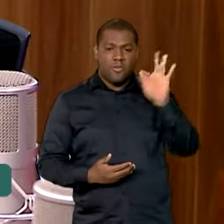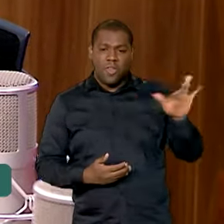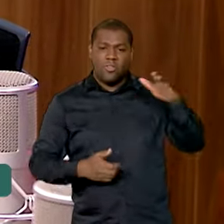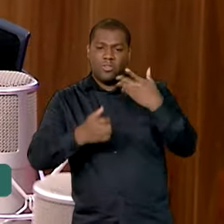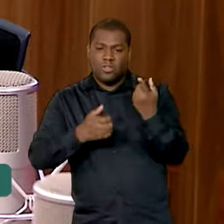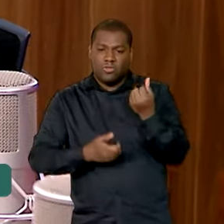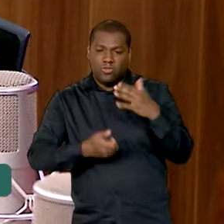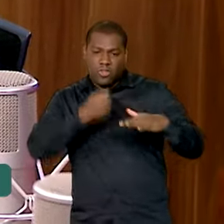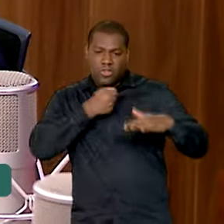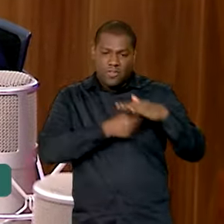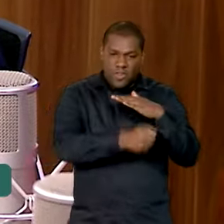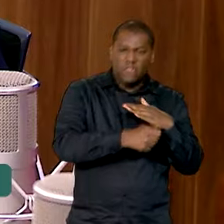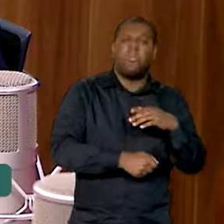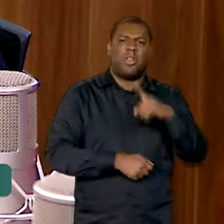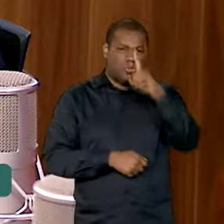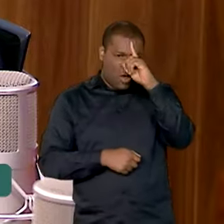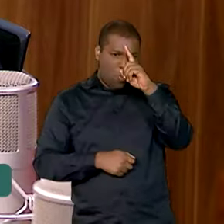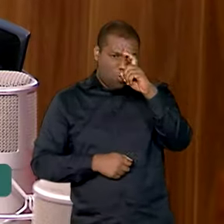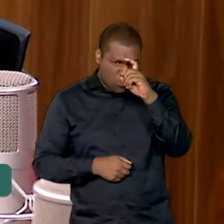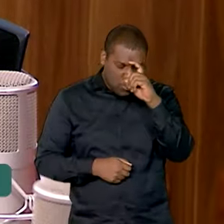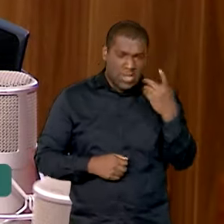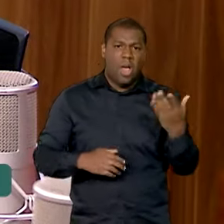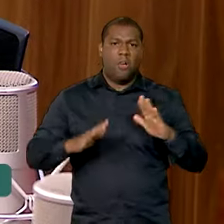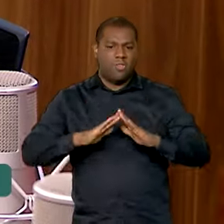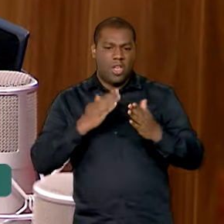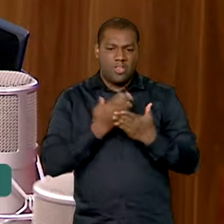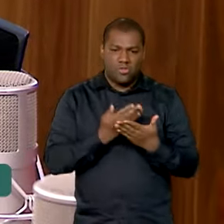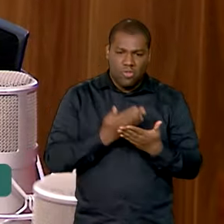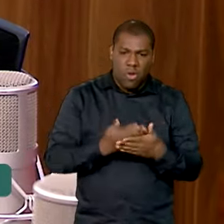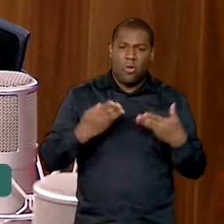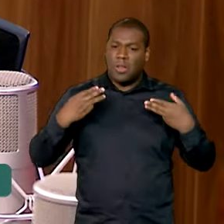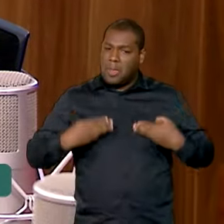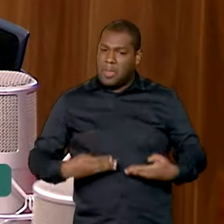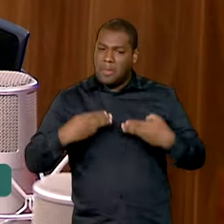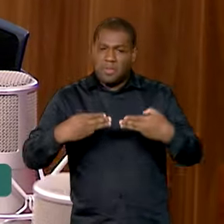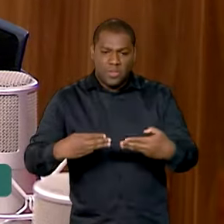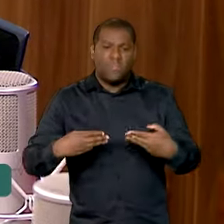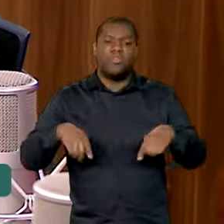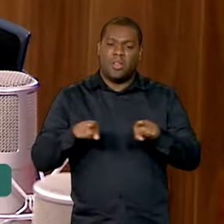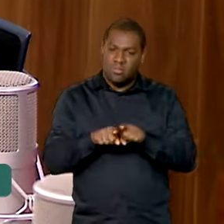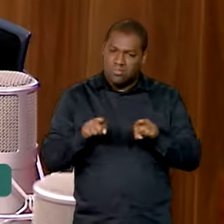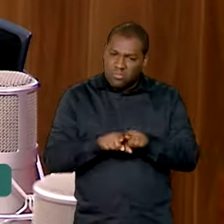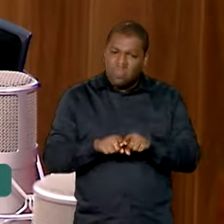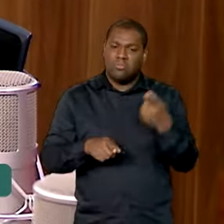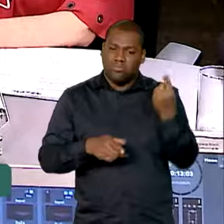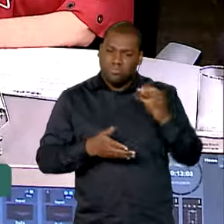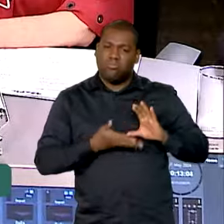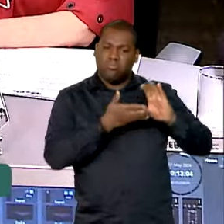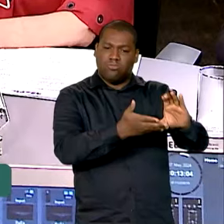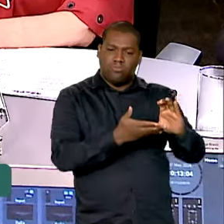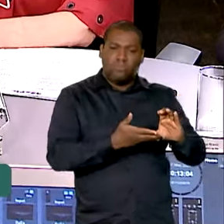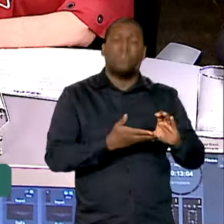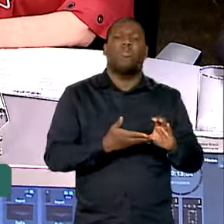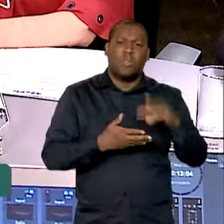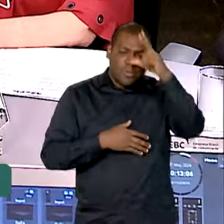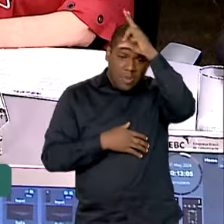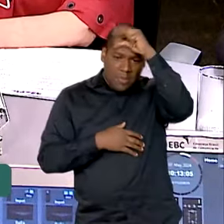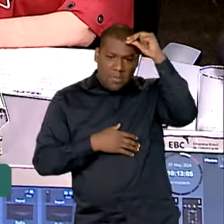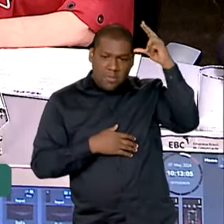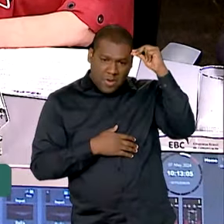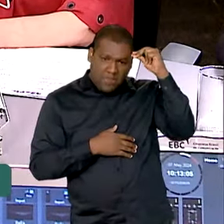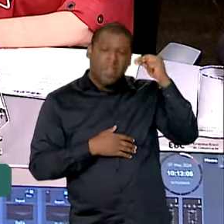pronto, está aberto, o governo está preparado, os ministérios estão preparados para começar a atender. Portanto, prefeitos entrem,